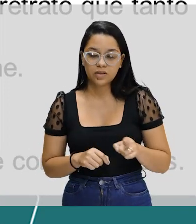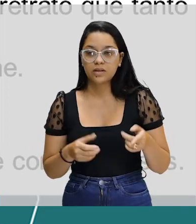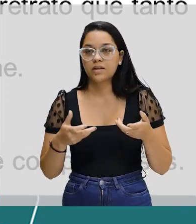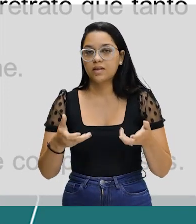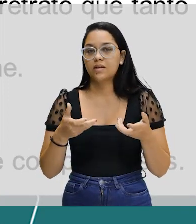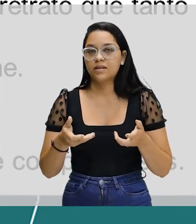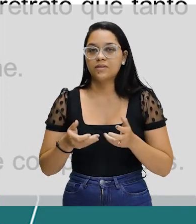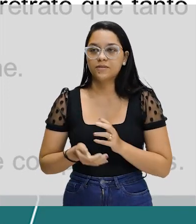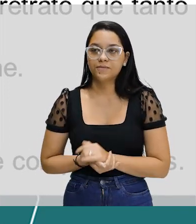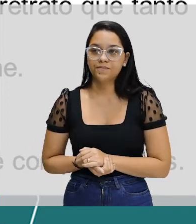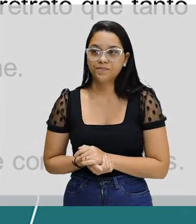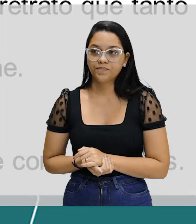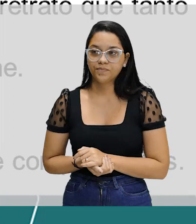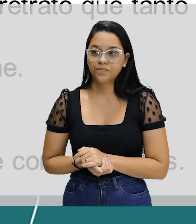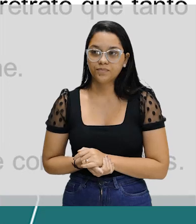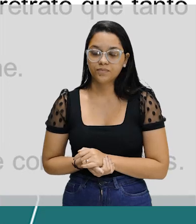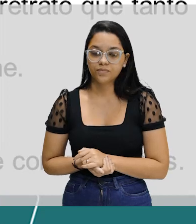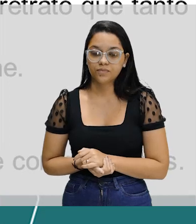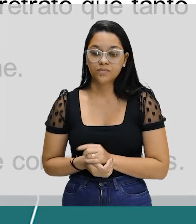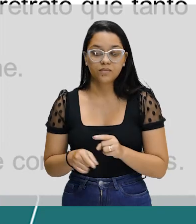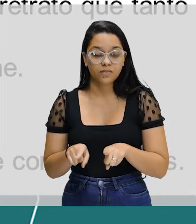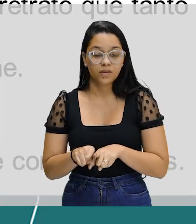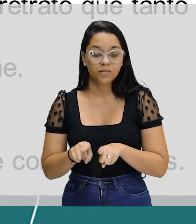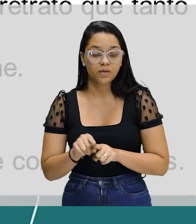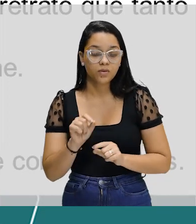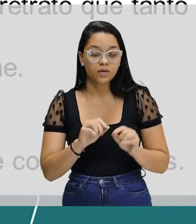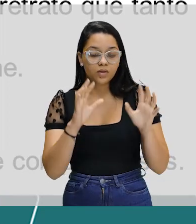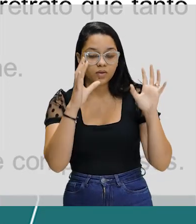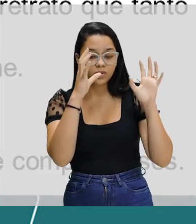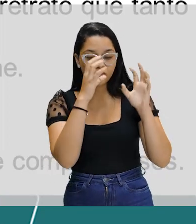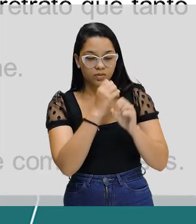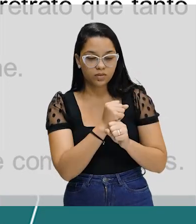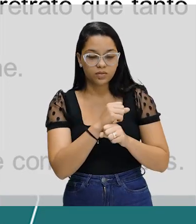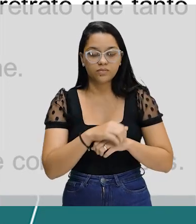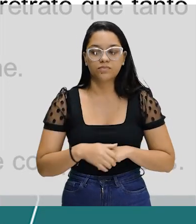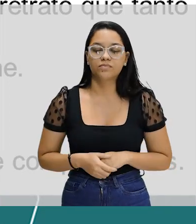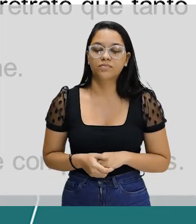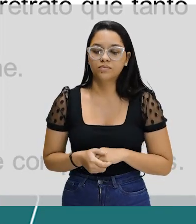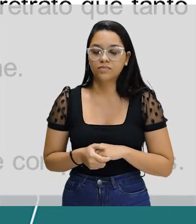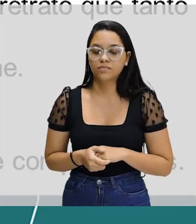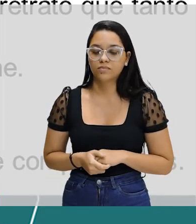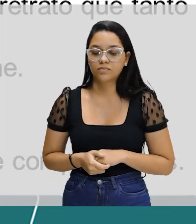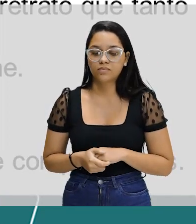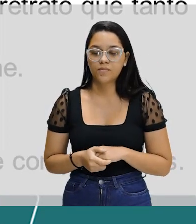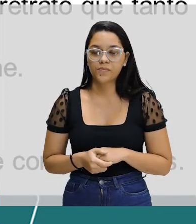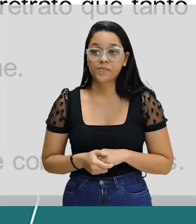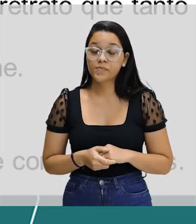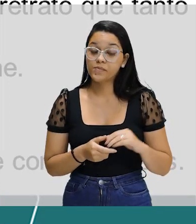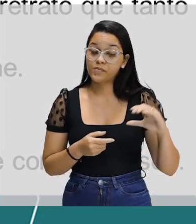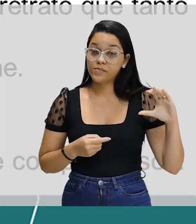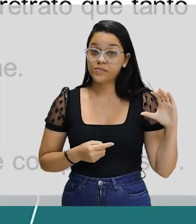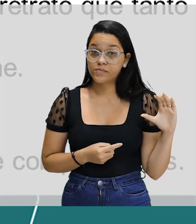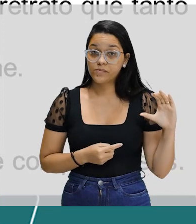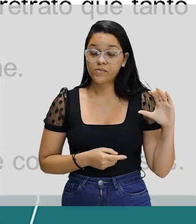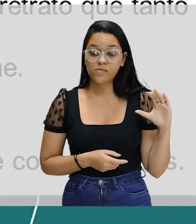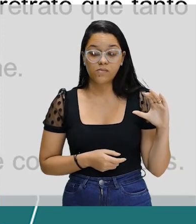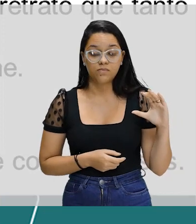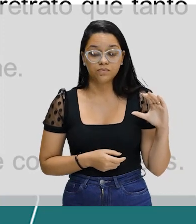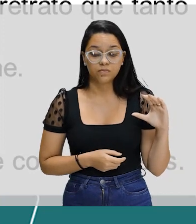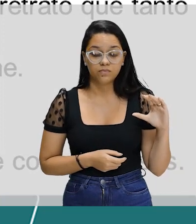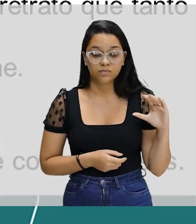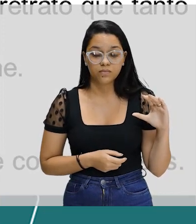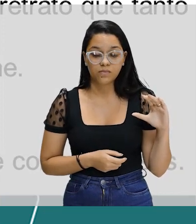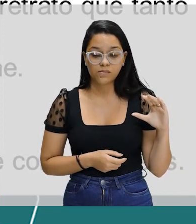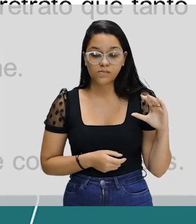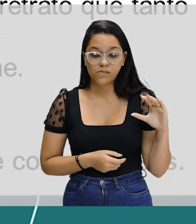desejara. Acendia, tão logo anoitecia, um candeeiro de querosene. É um